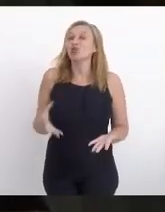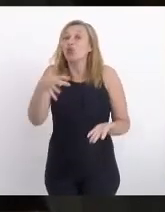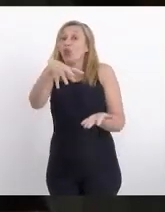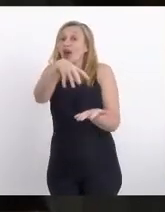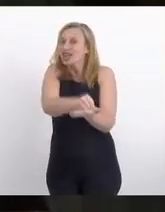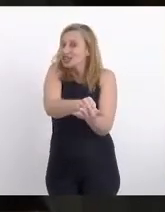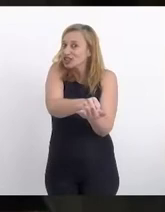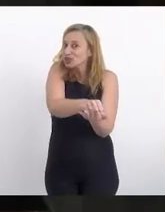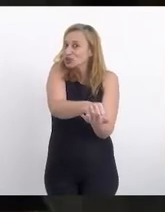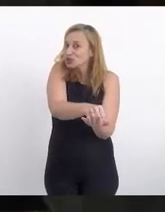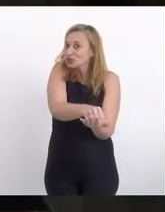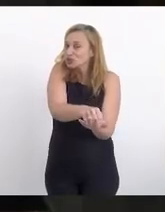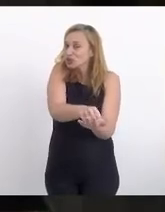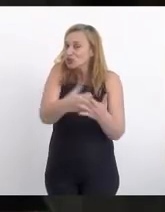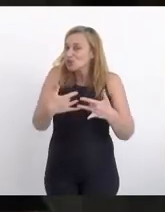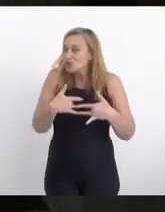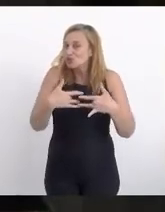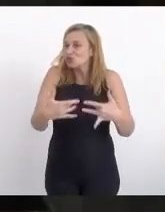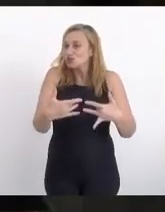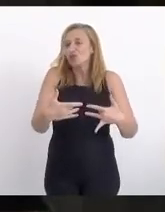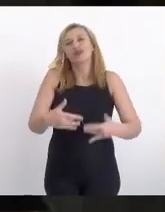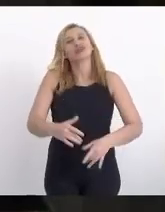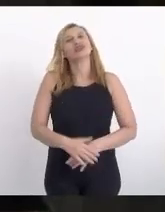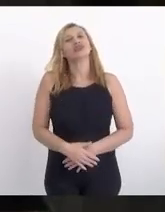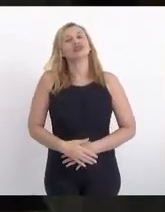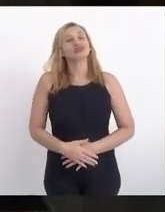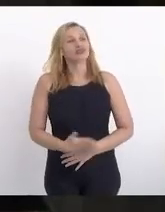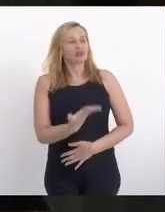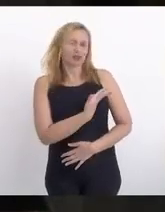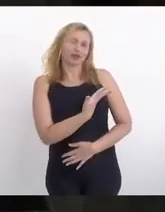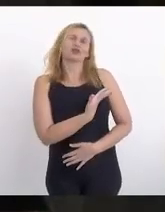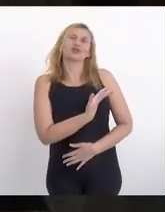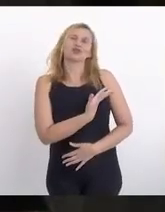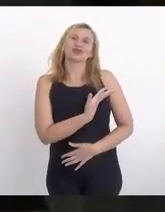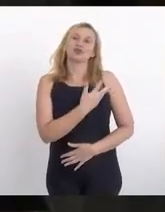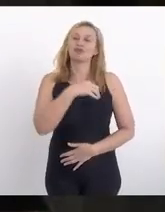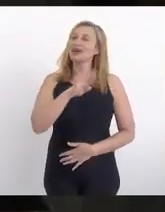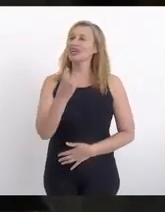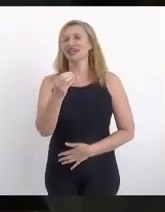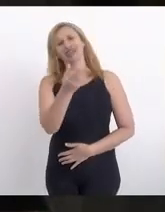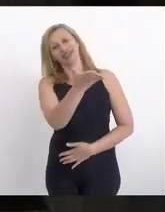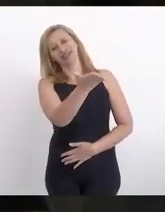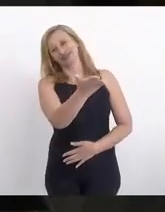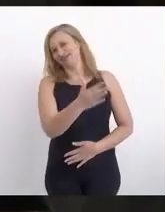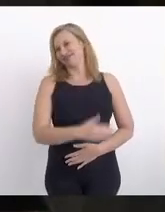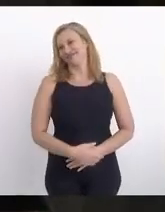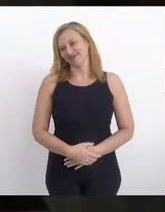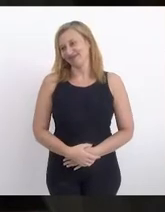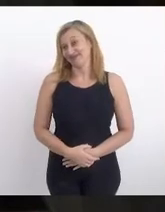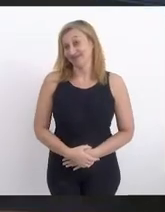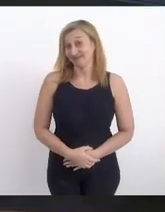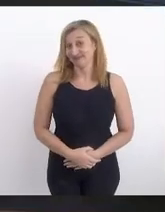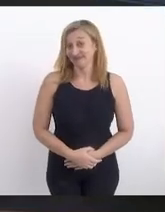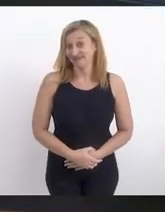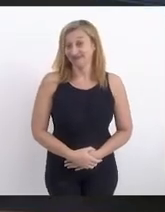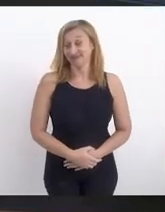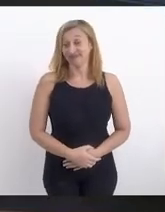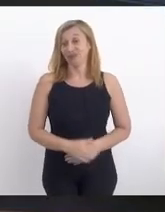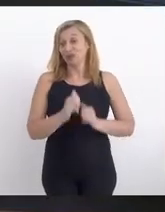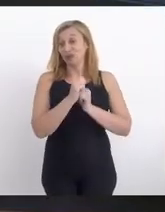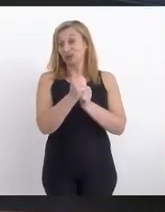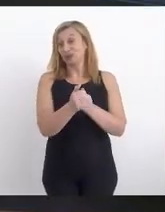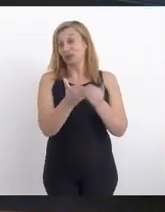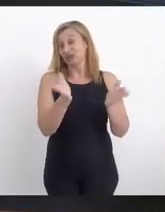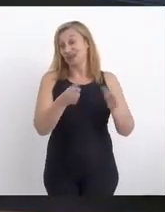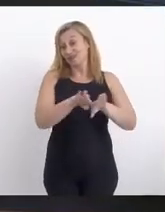registro afetuoso ao nosso querido Marquinho, que é o nosso condutor aqui